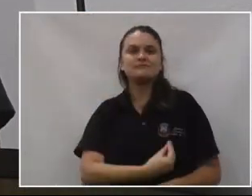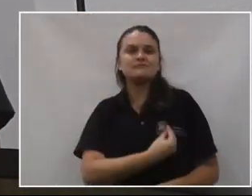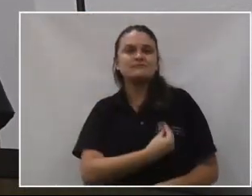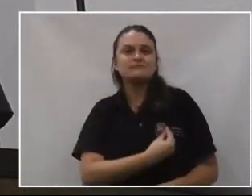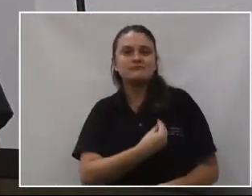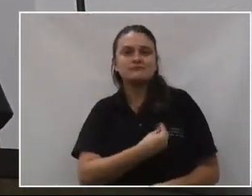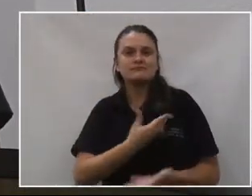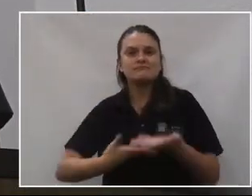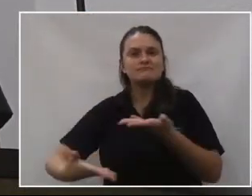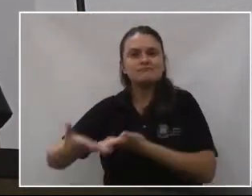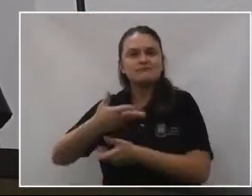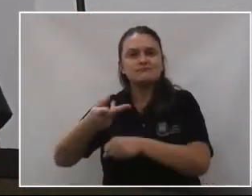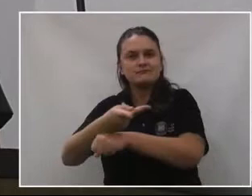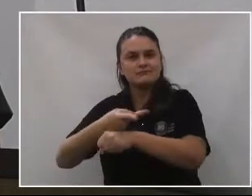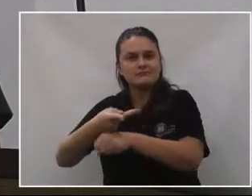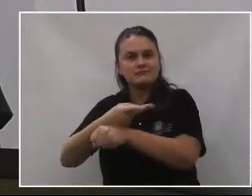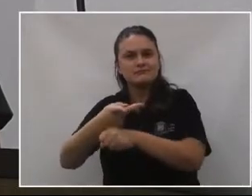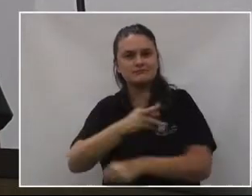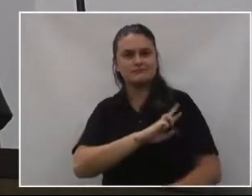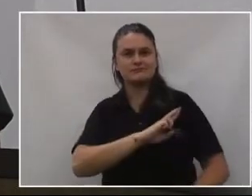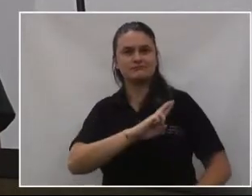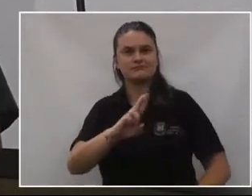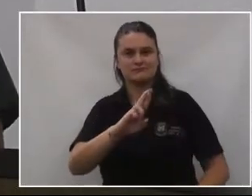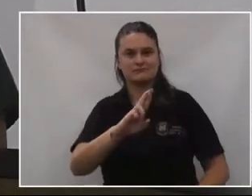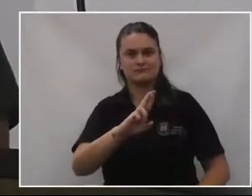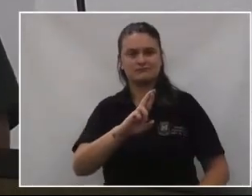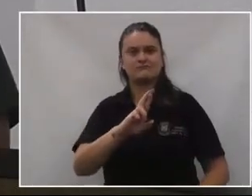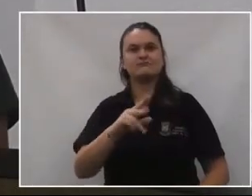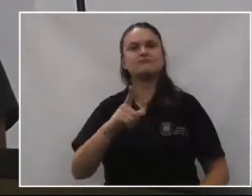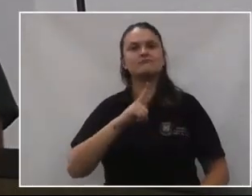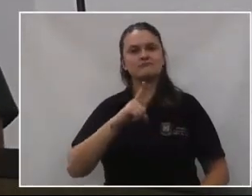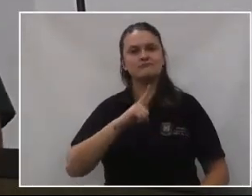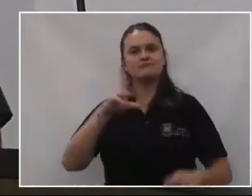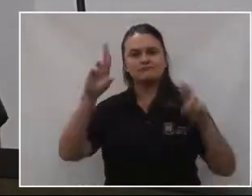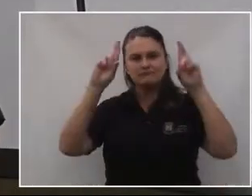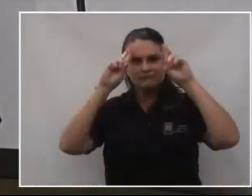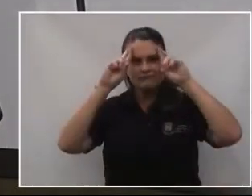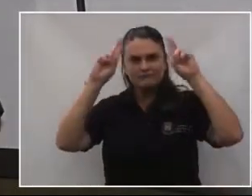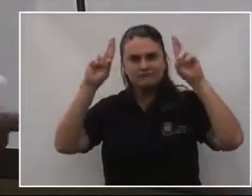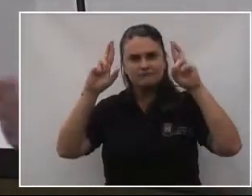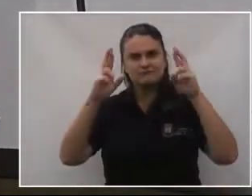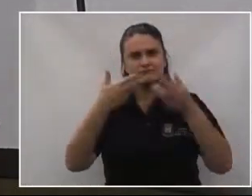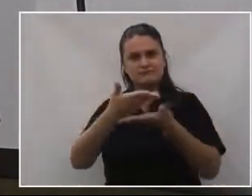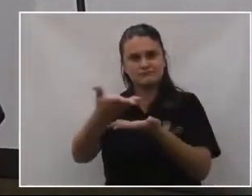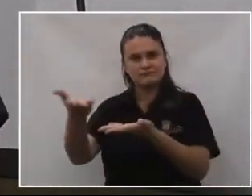ou busca da religião que expresse, respeitando os demais.